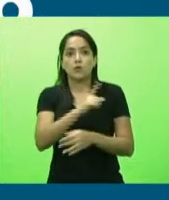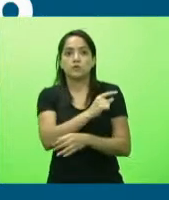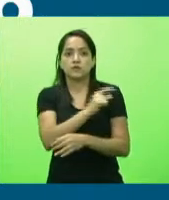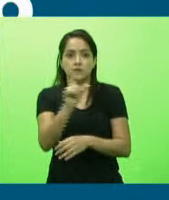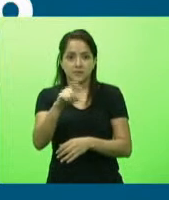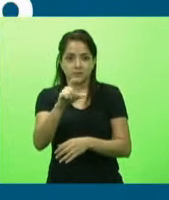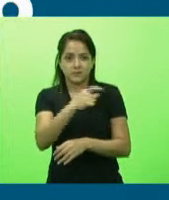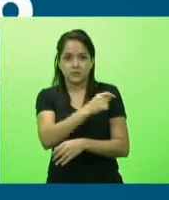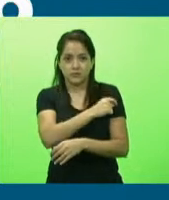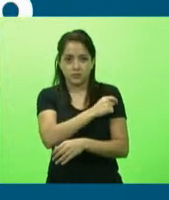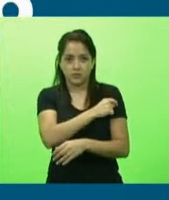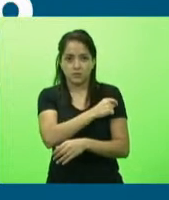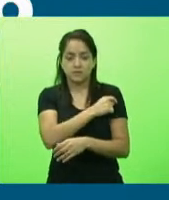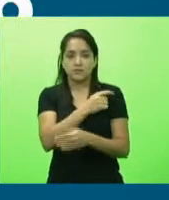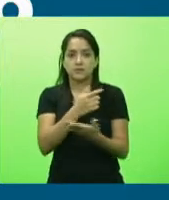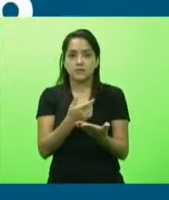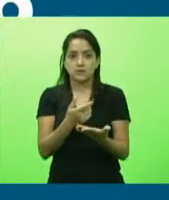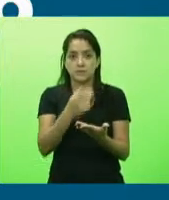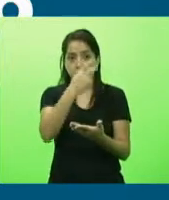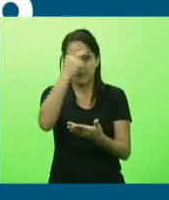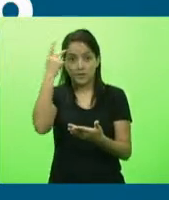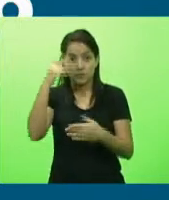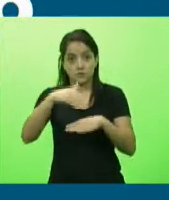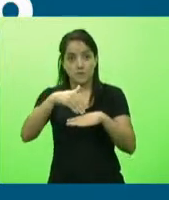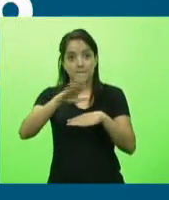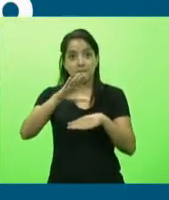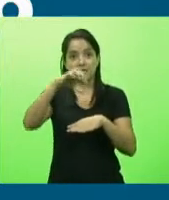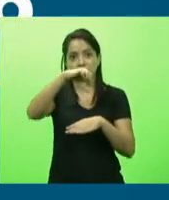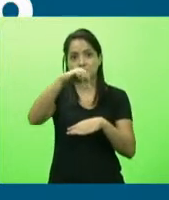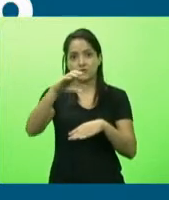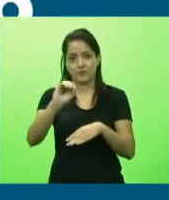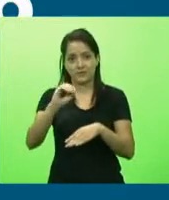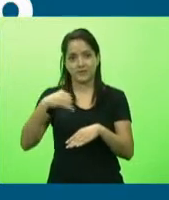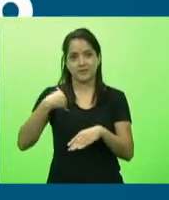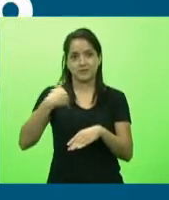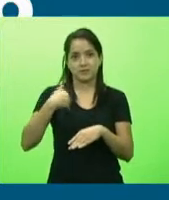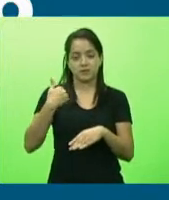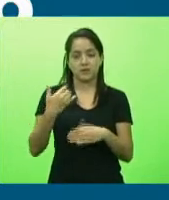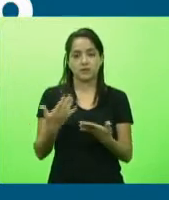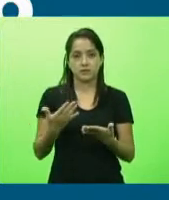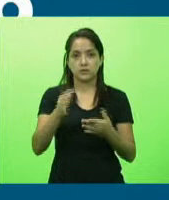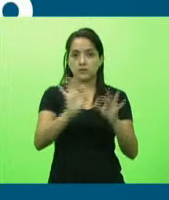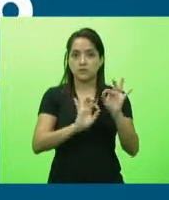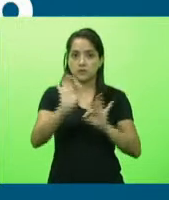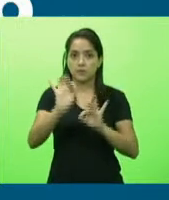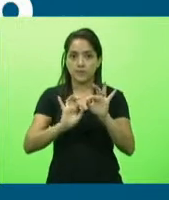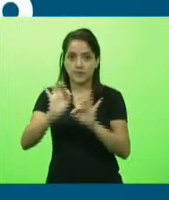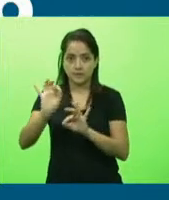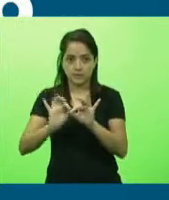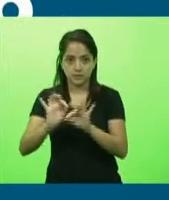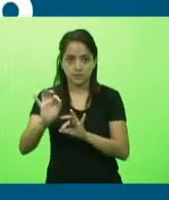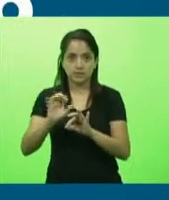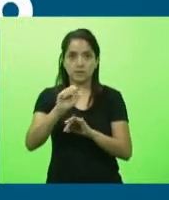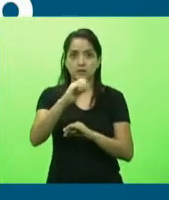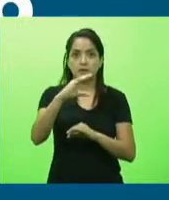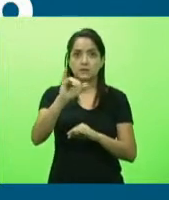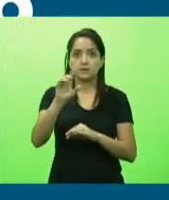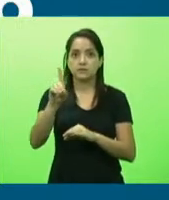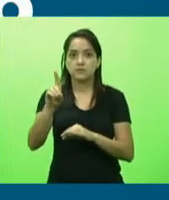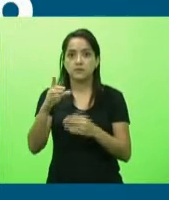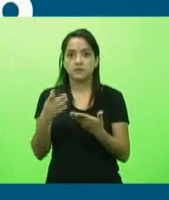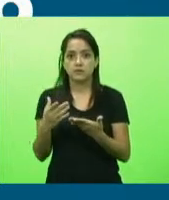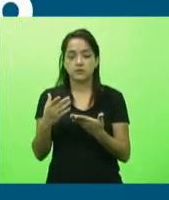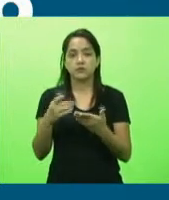vacina para pessoas acima de 90 anos esse é planejamento que também vem da CIT da Tripartite